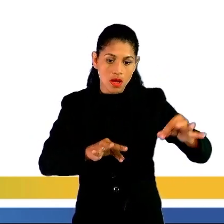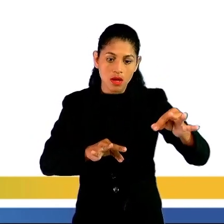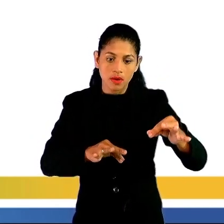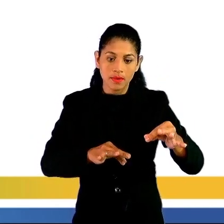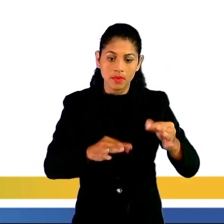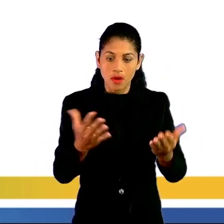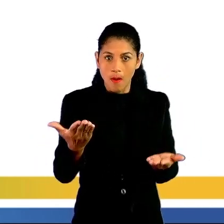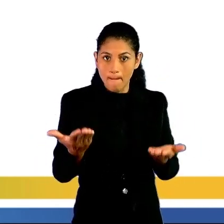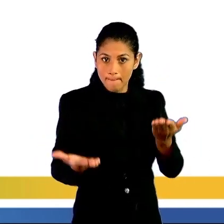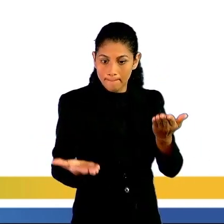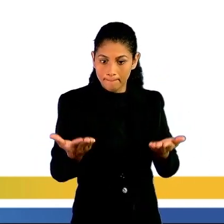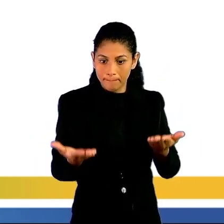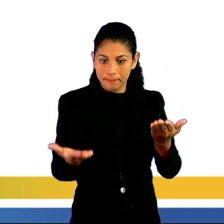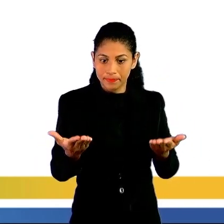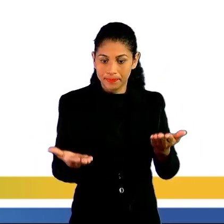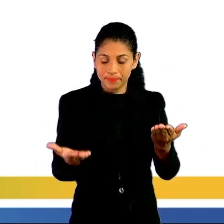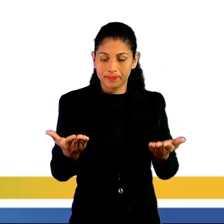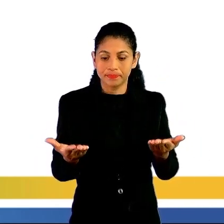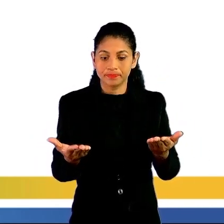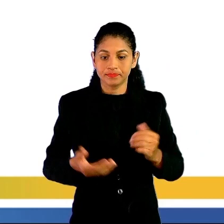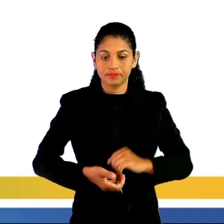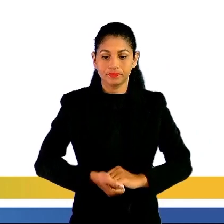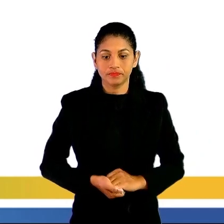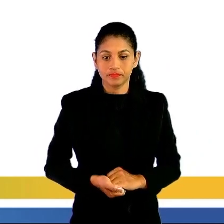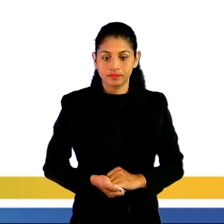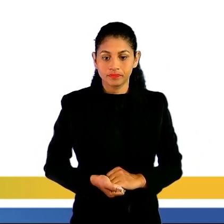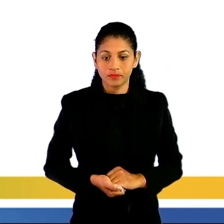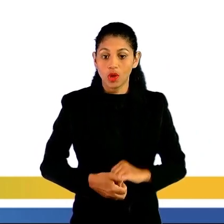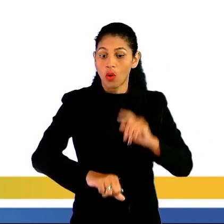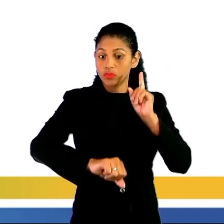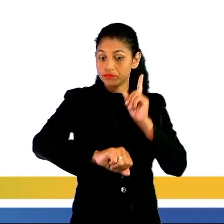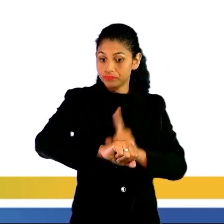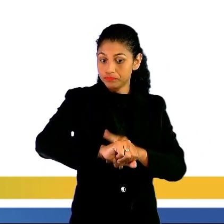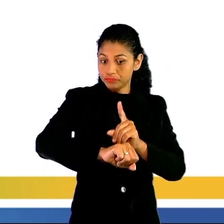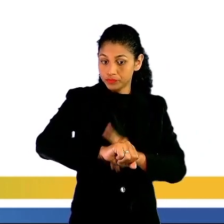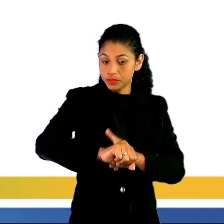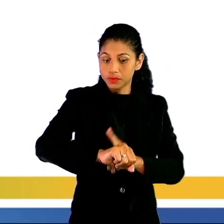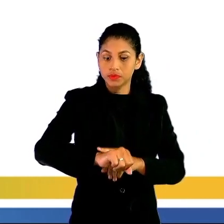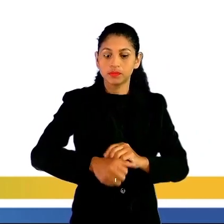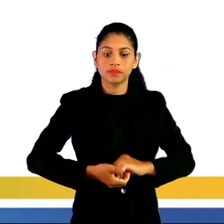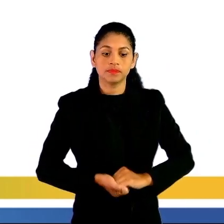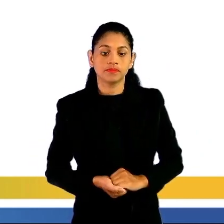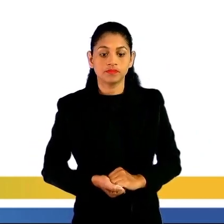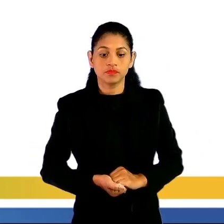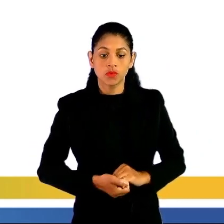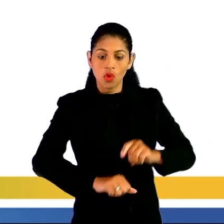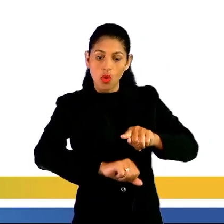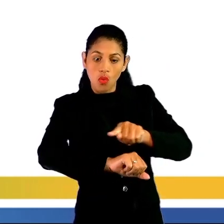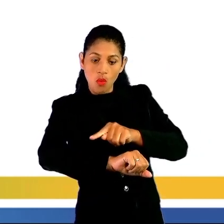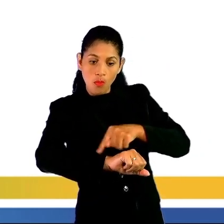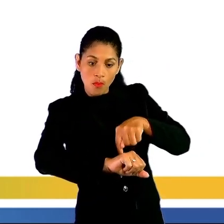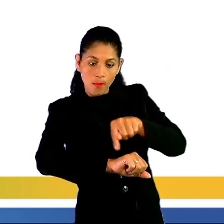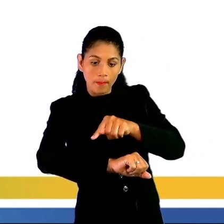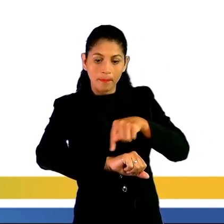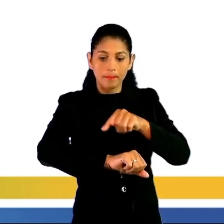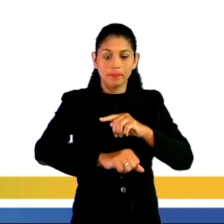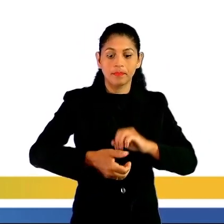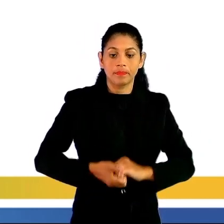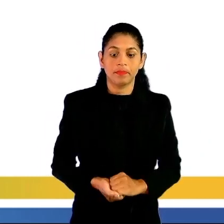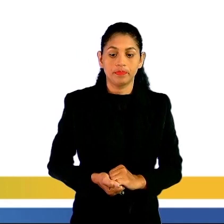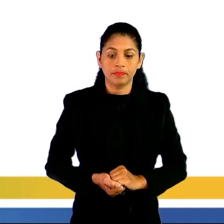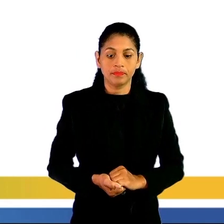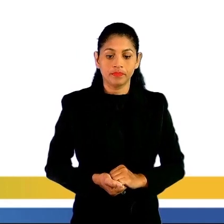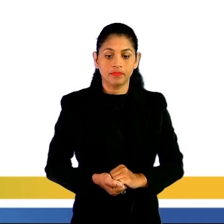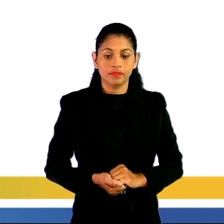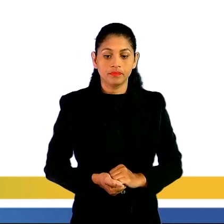para medir a massa. Temos a medida de tempo, um cronômetro, relógio. Aqui